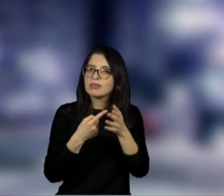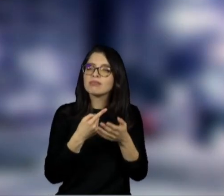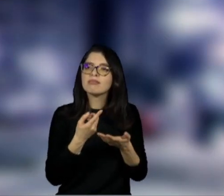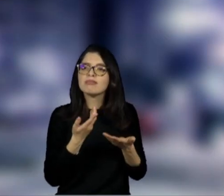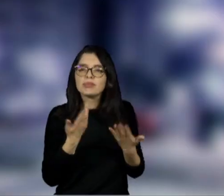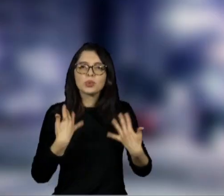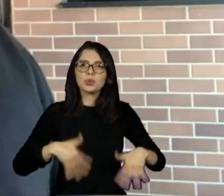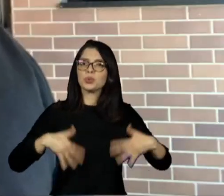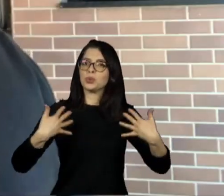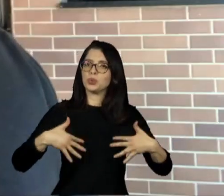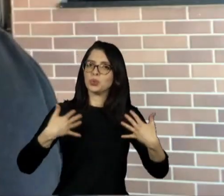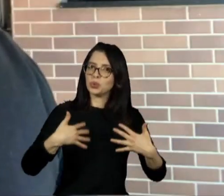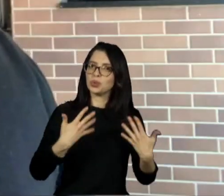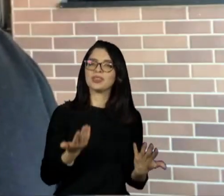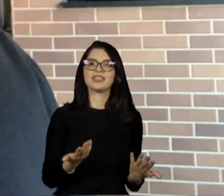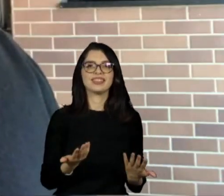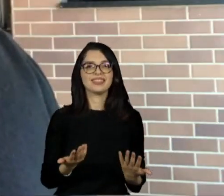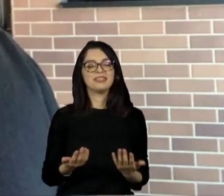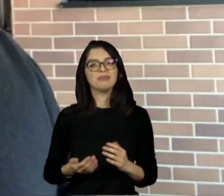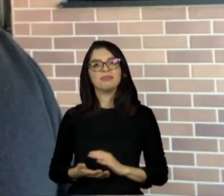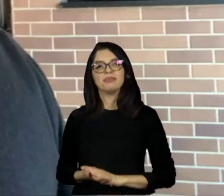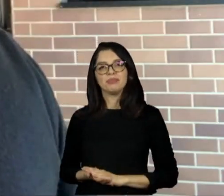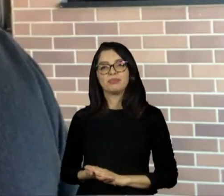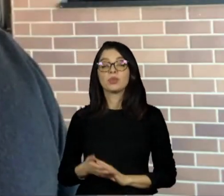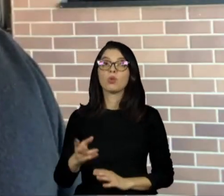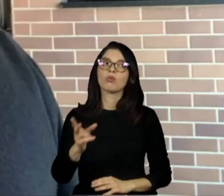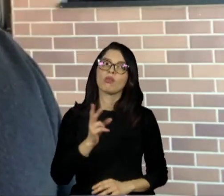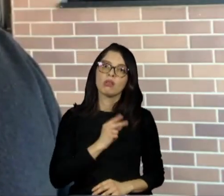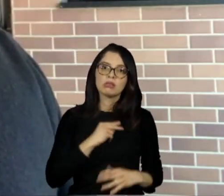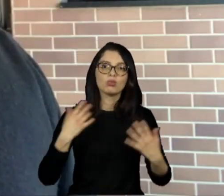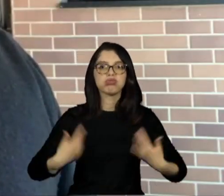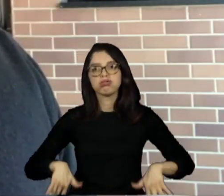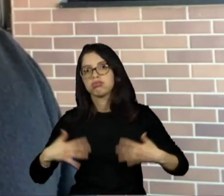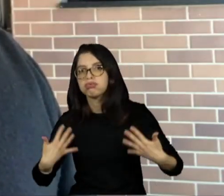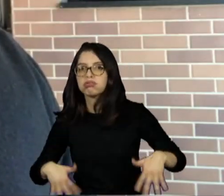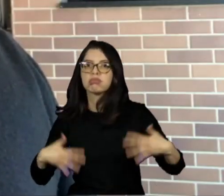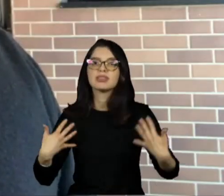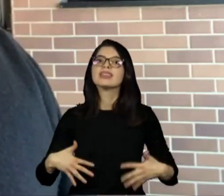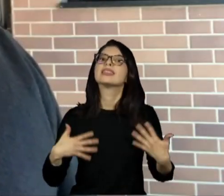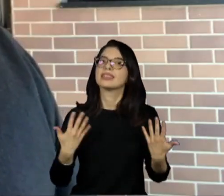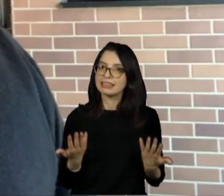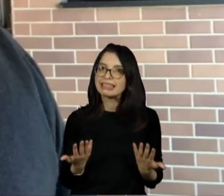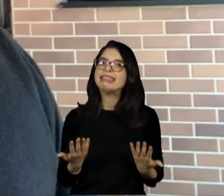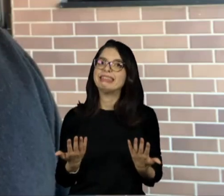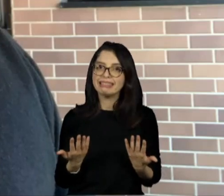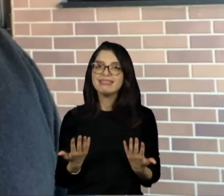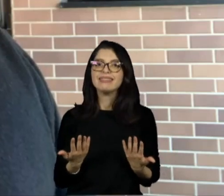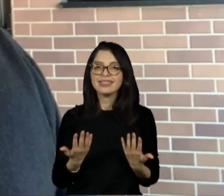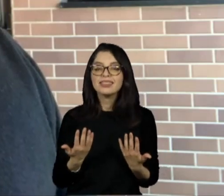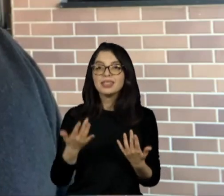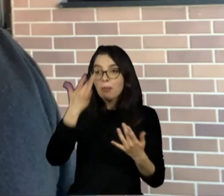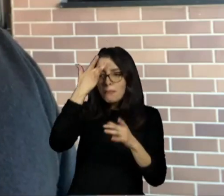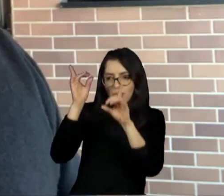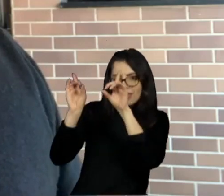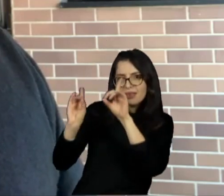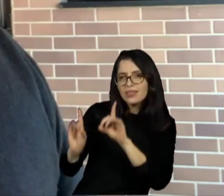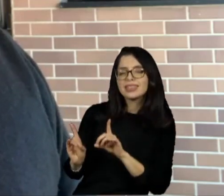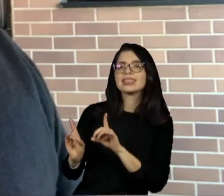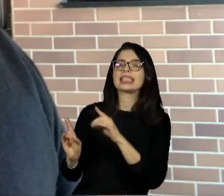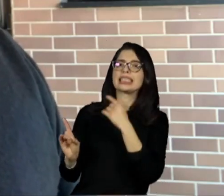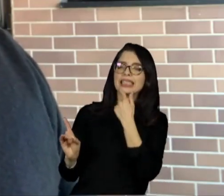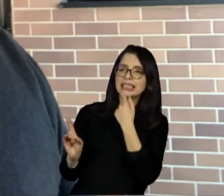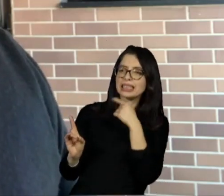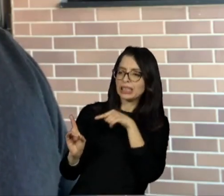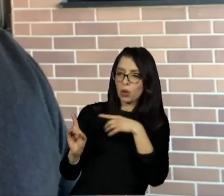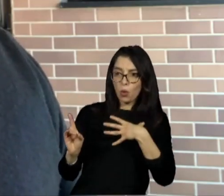nós? Uau! Eu acho que a pessoa com deficiência, quando ela tem um